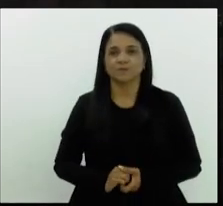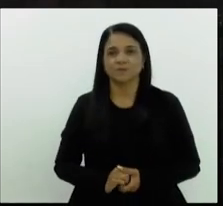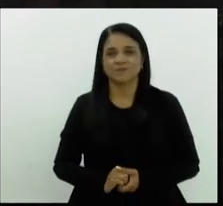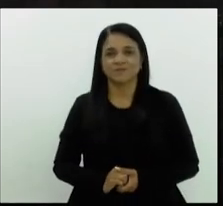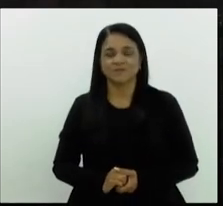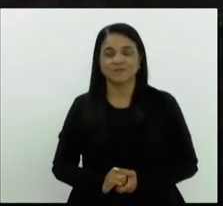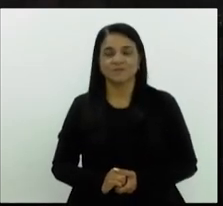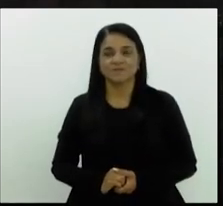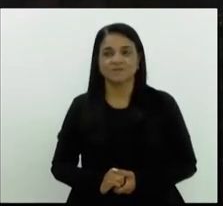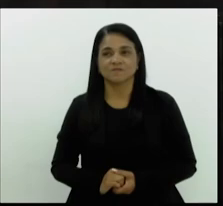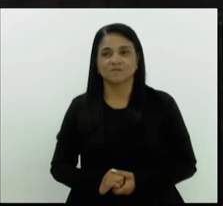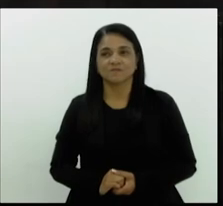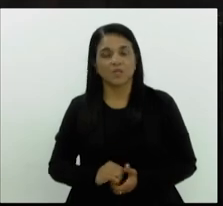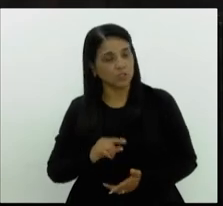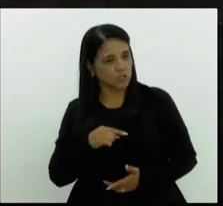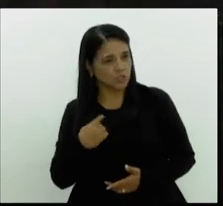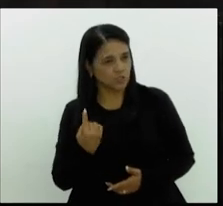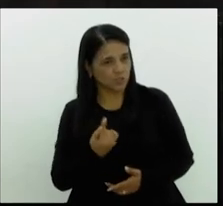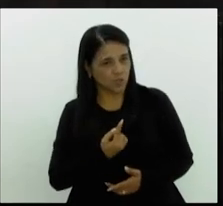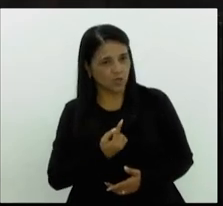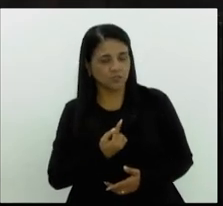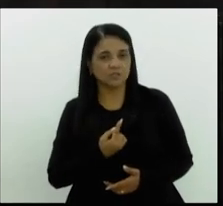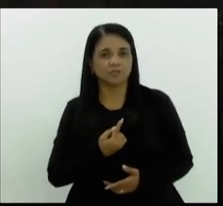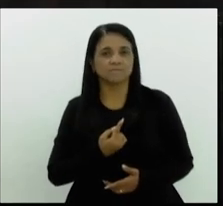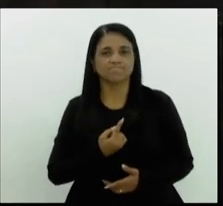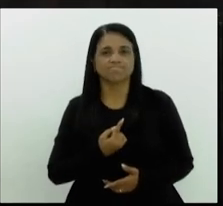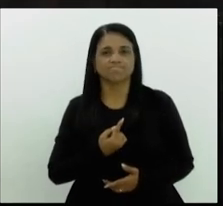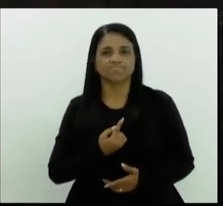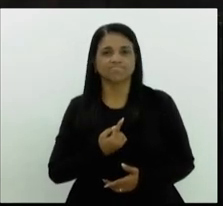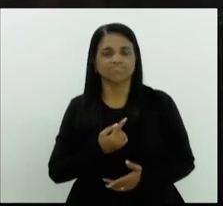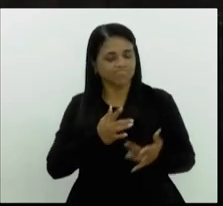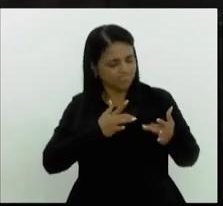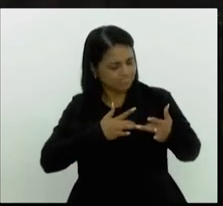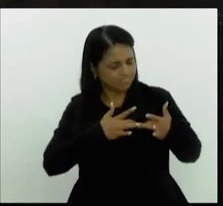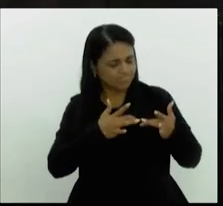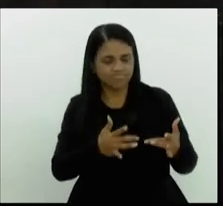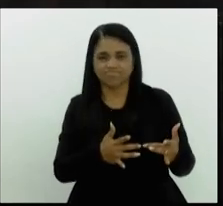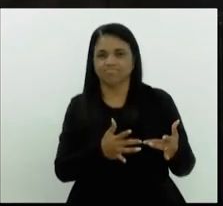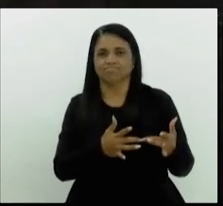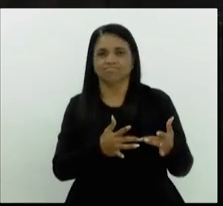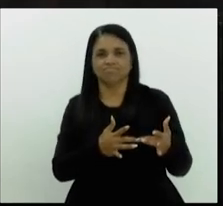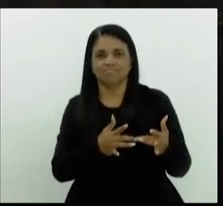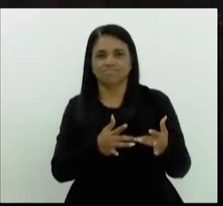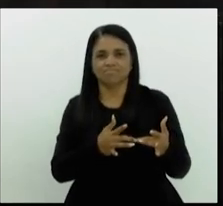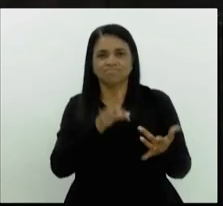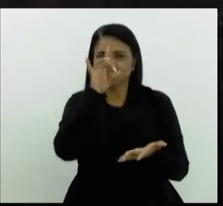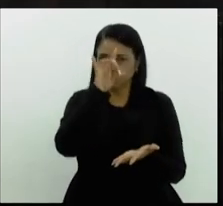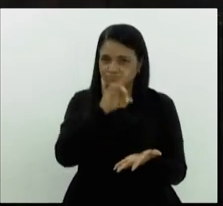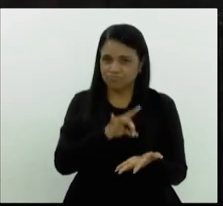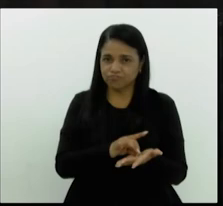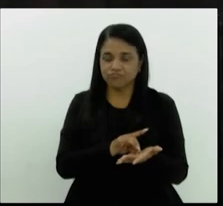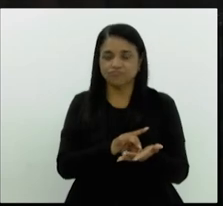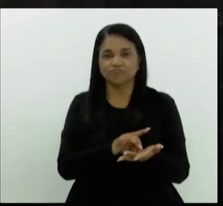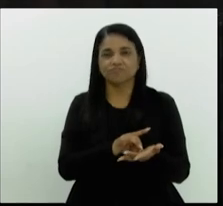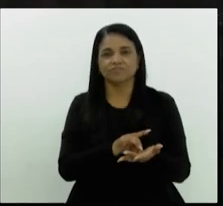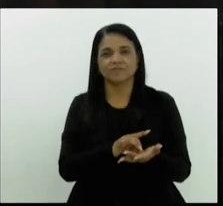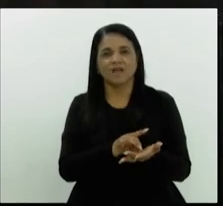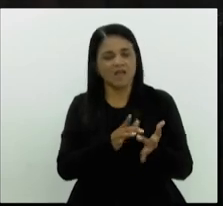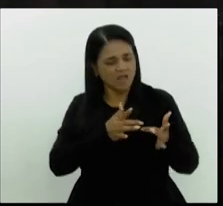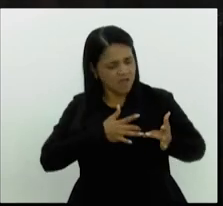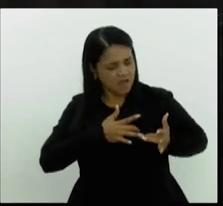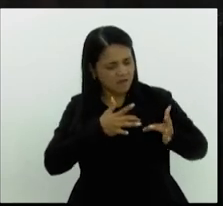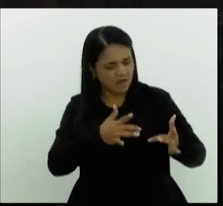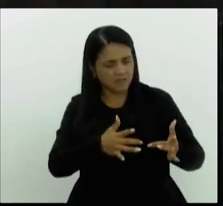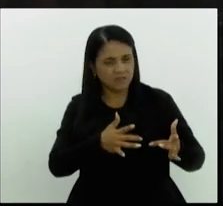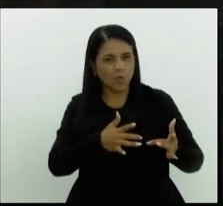nós carregamos no coração a gratidão. Dizem até que a gratidão é a memória